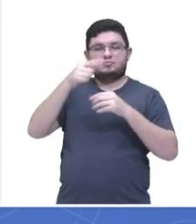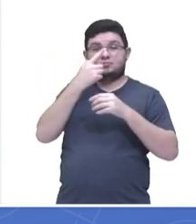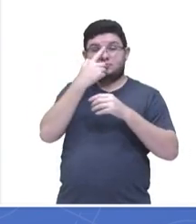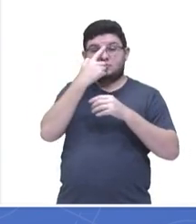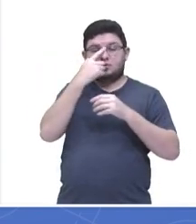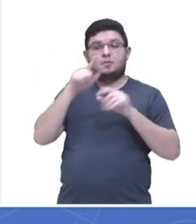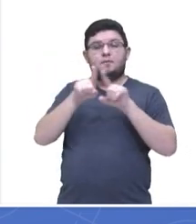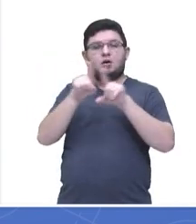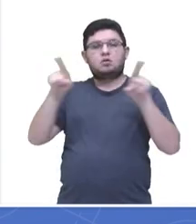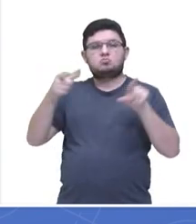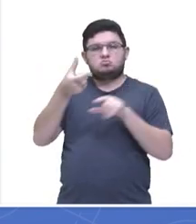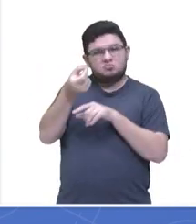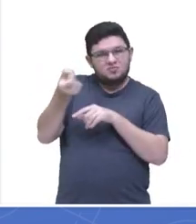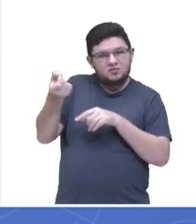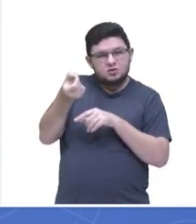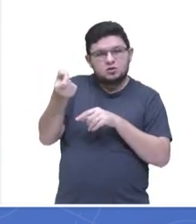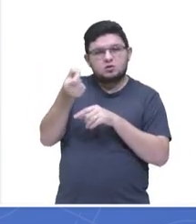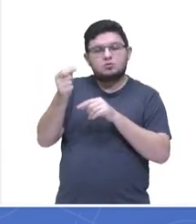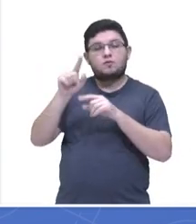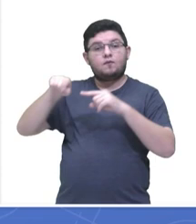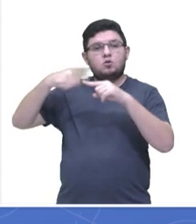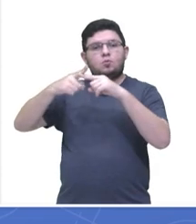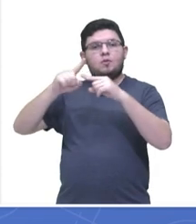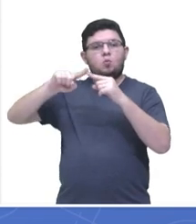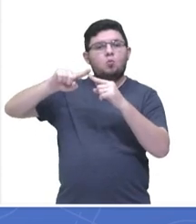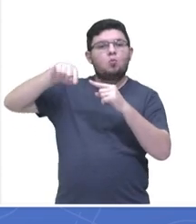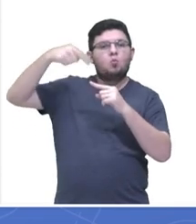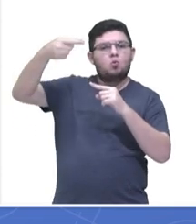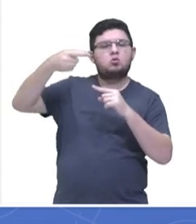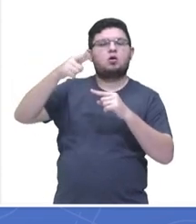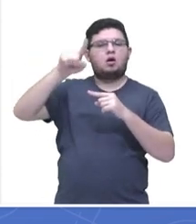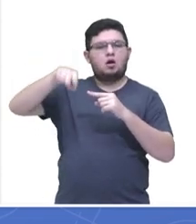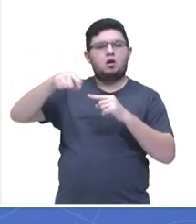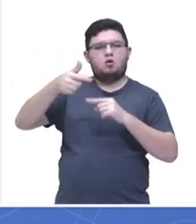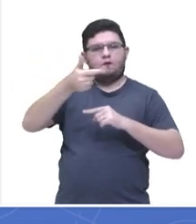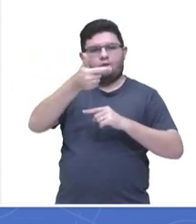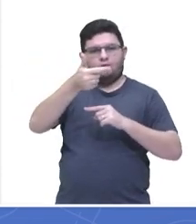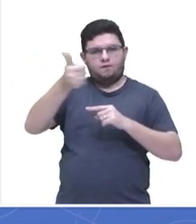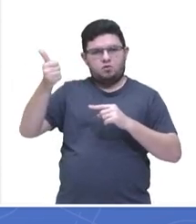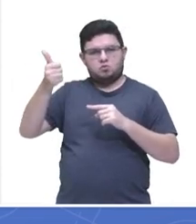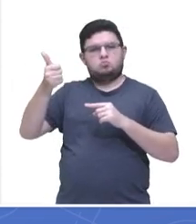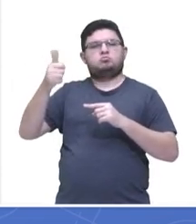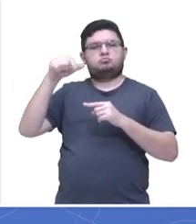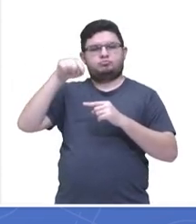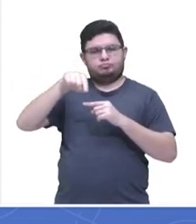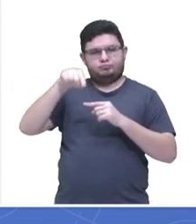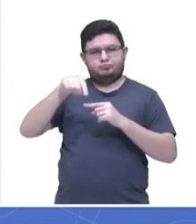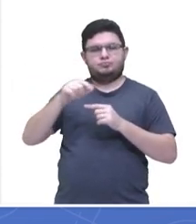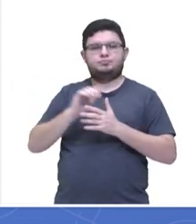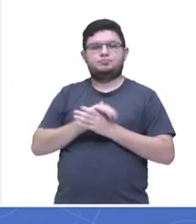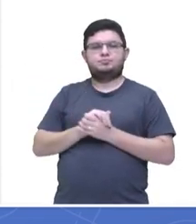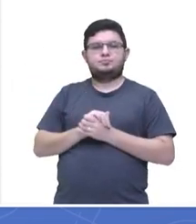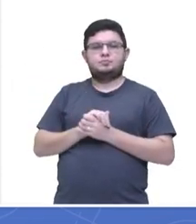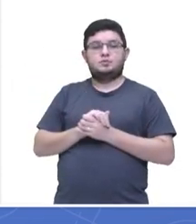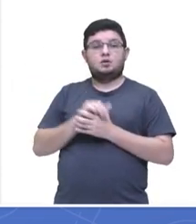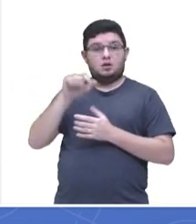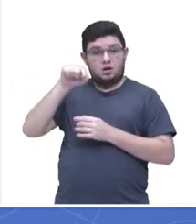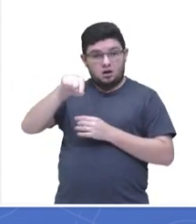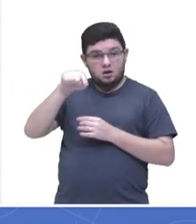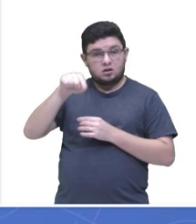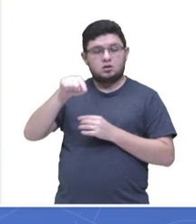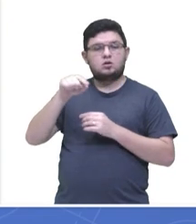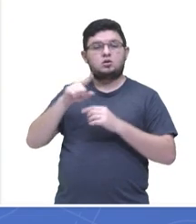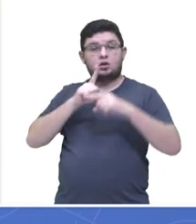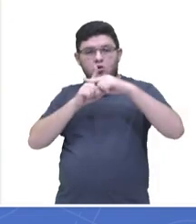vigésimo termo e somá-lo com o próximo que nesse caso foi o vigésimo primeiro. E dessa soma eu vou